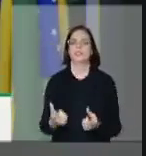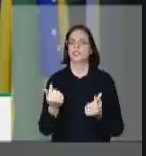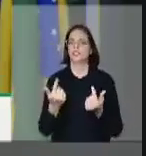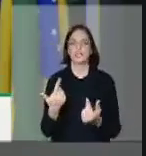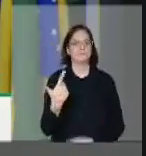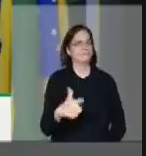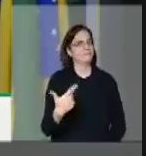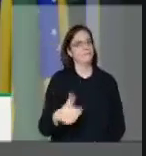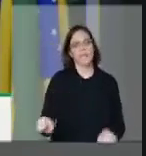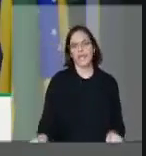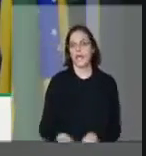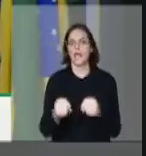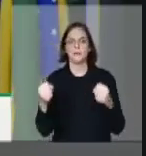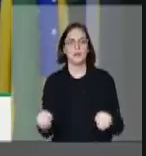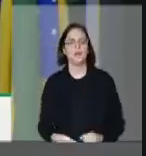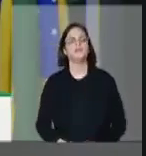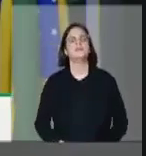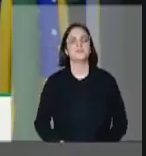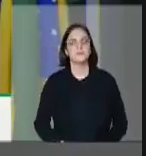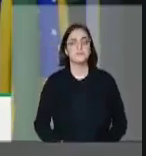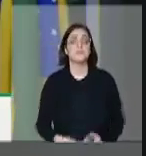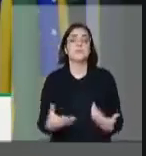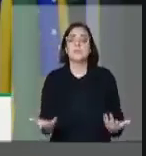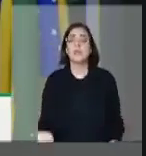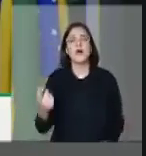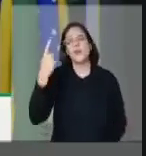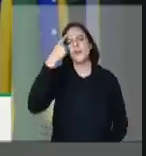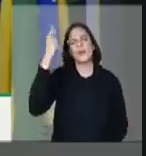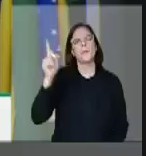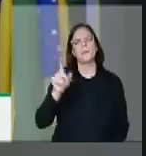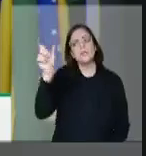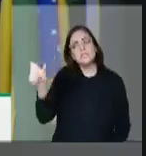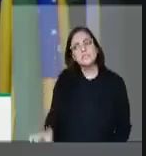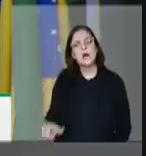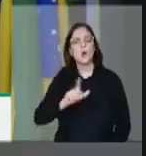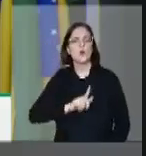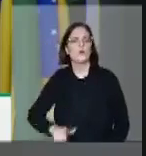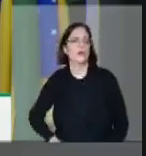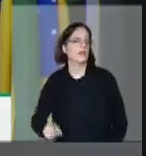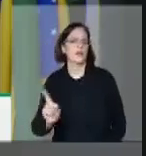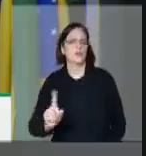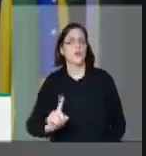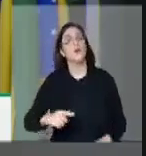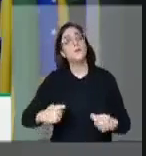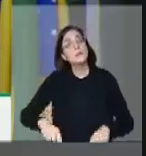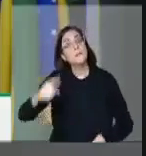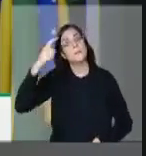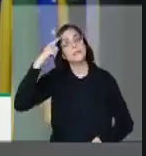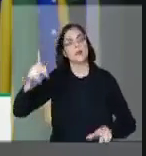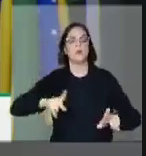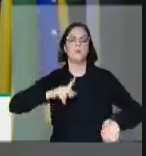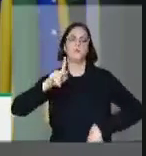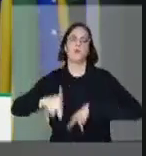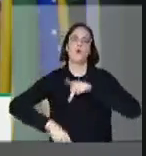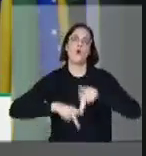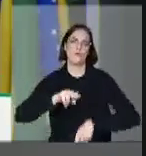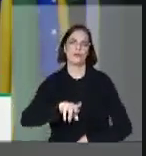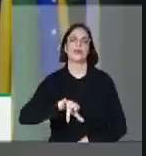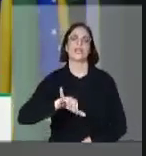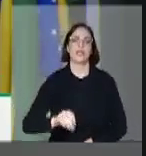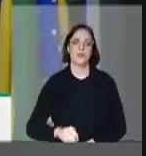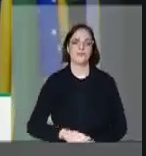engessadas. gente não tem que pensar no governo Crivella, a gente tem que pensar é no povo do Rio de Janeiro.